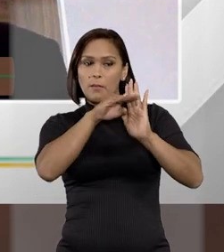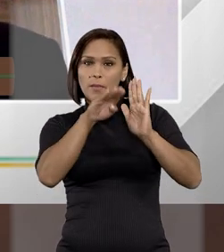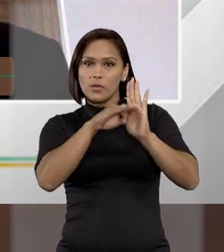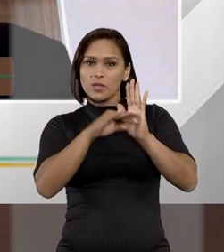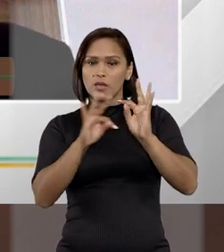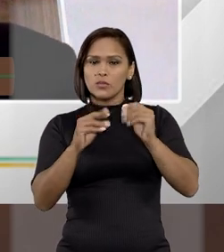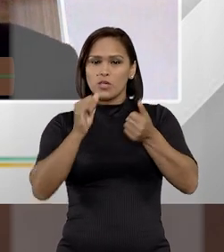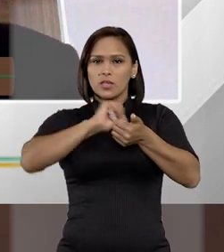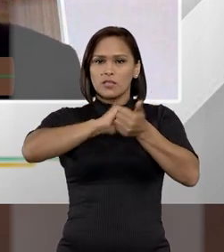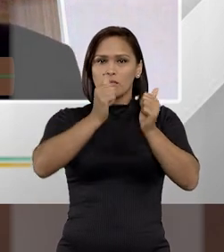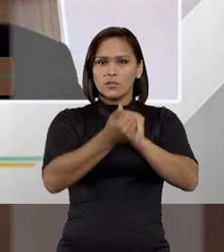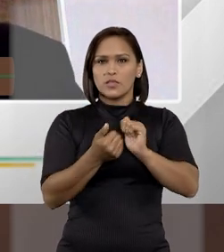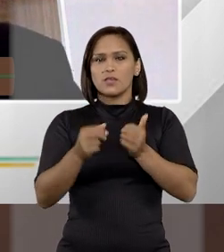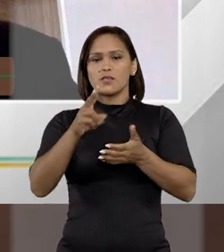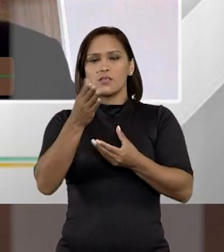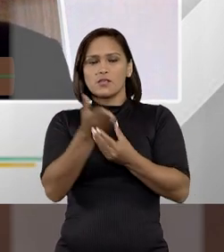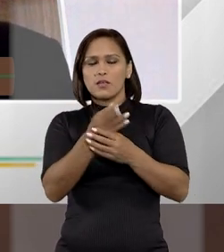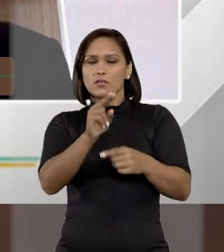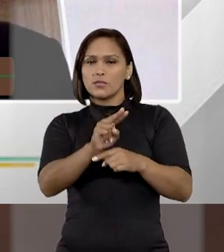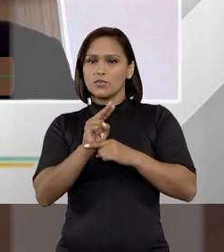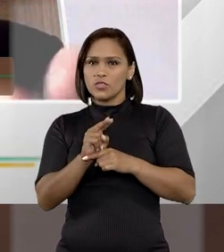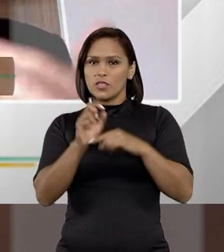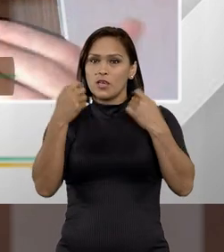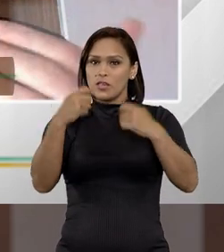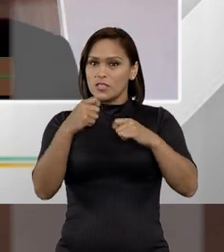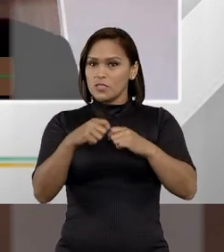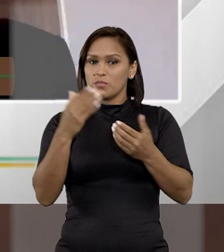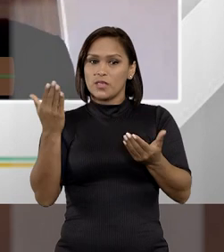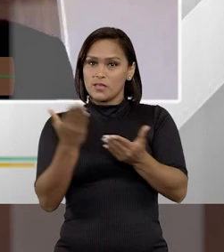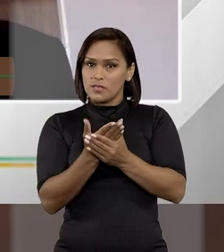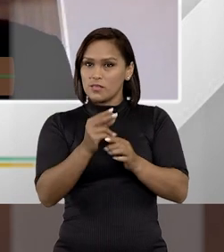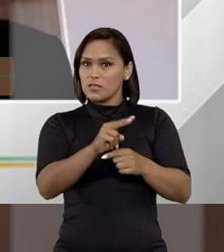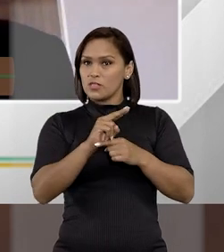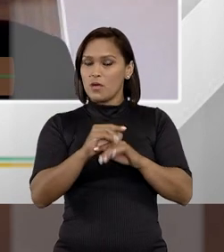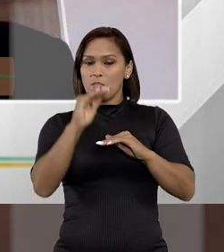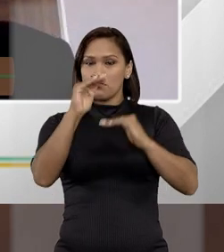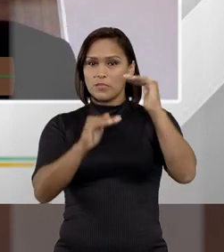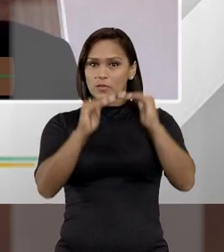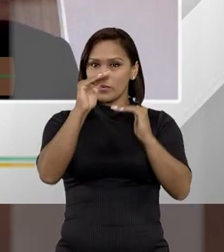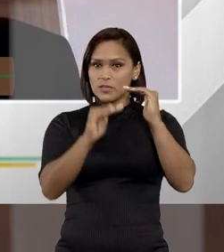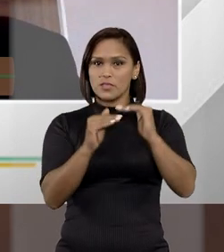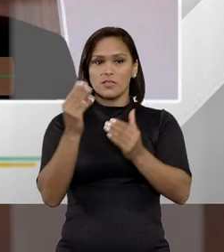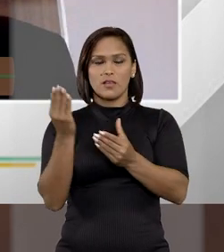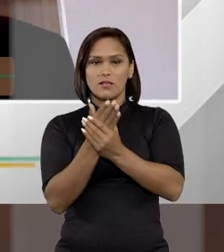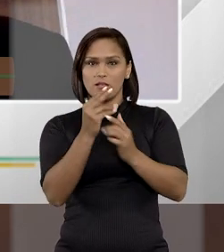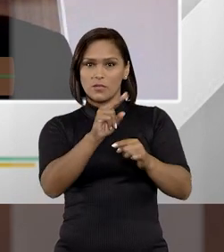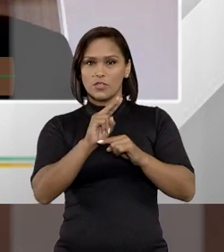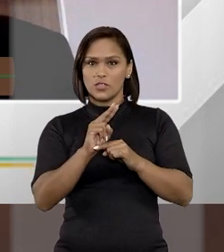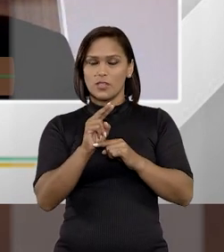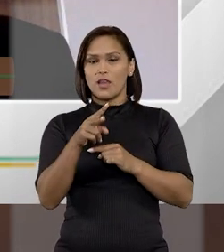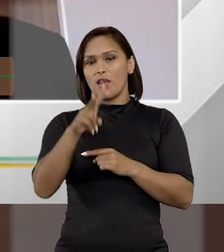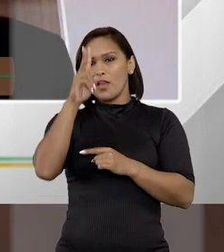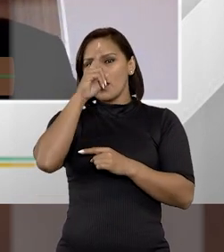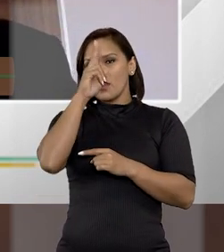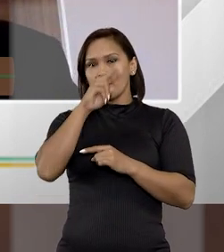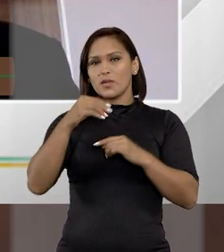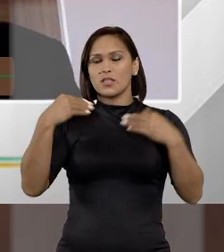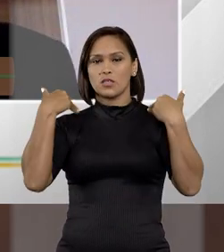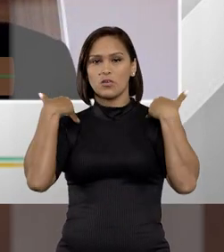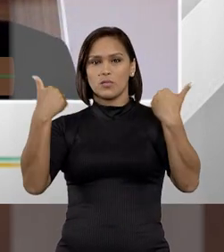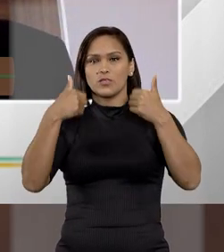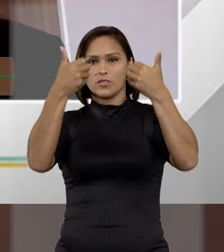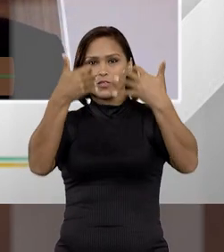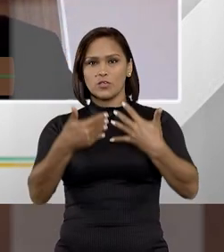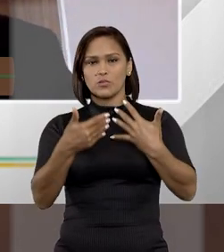se pautar pela adequação da medida, pela necessidade da medida, pela proporcionalidade da medida, e lembrando que o